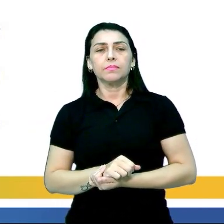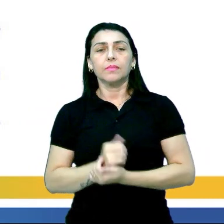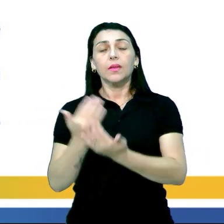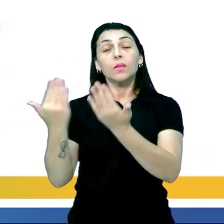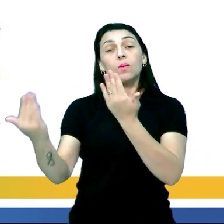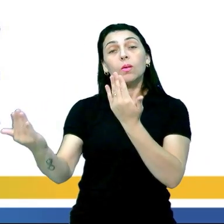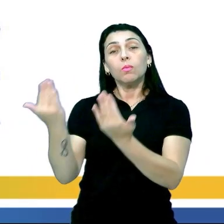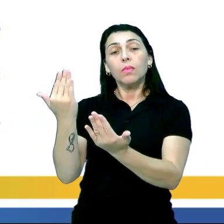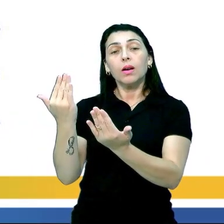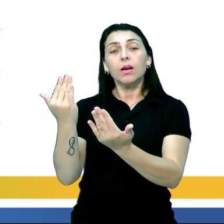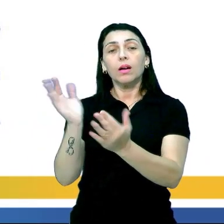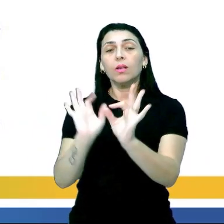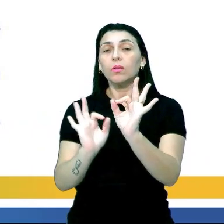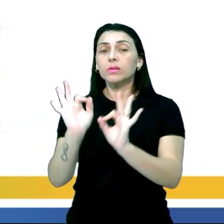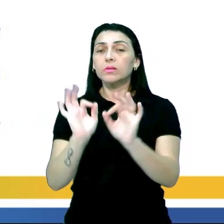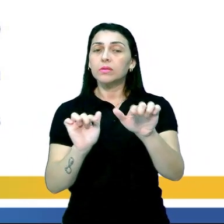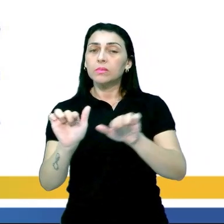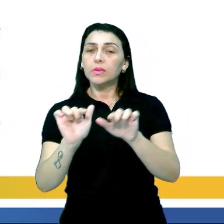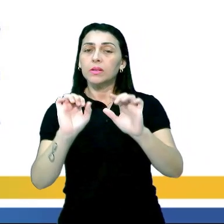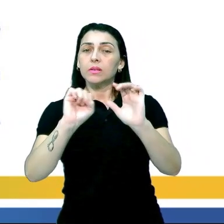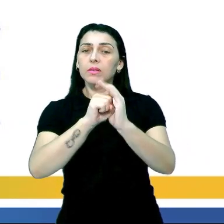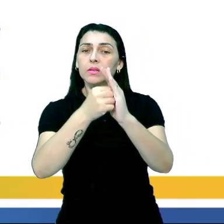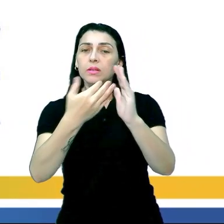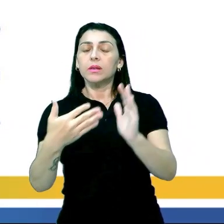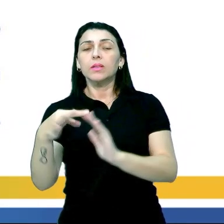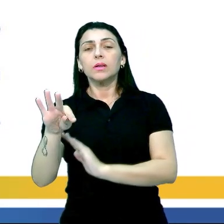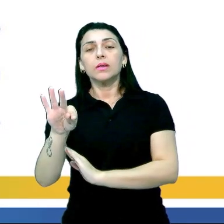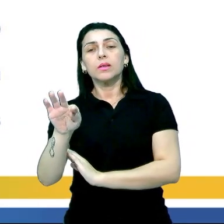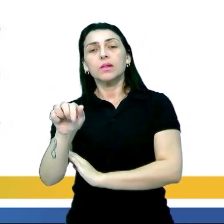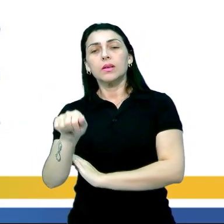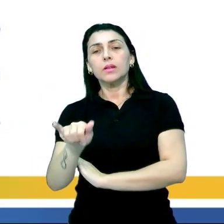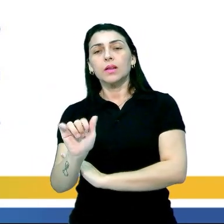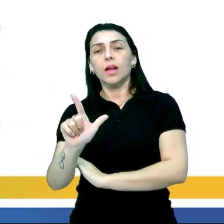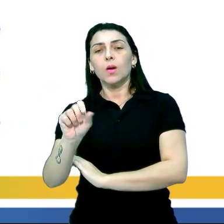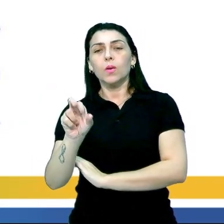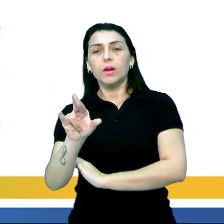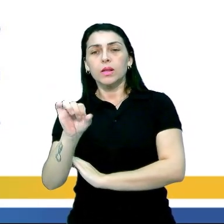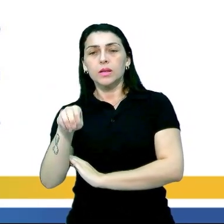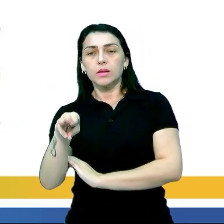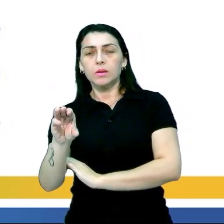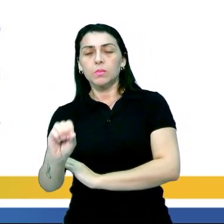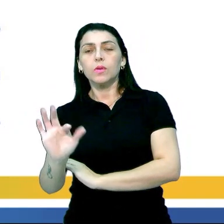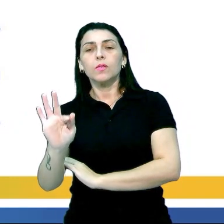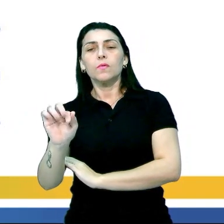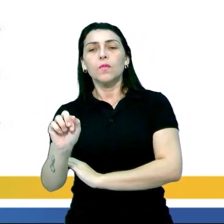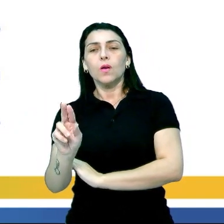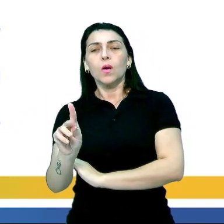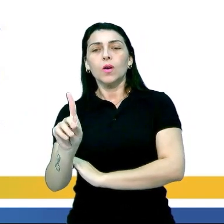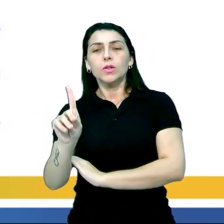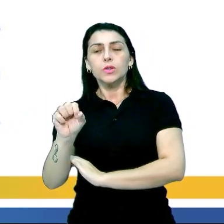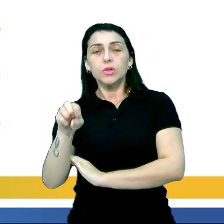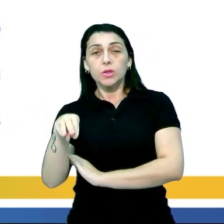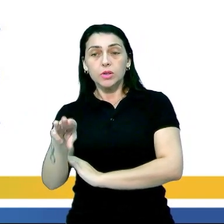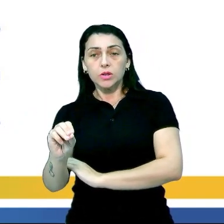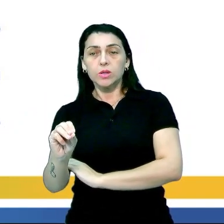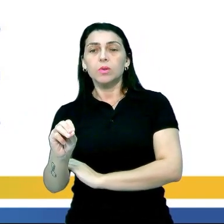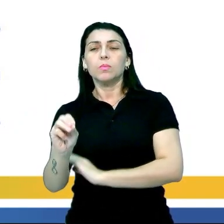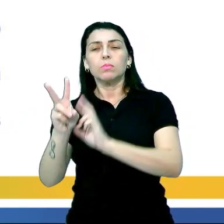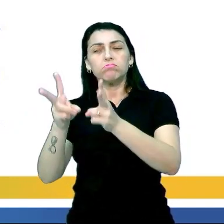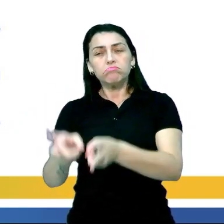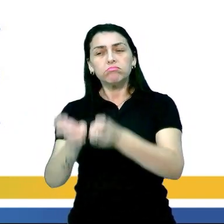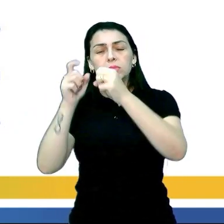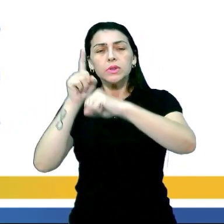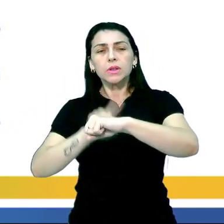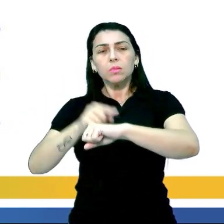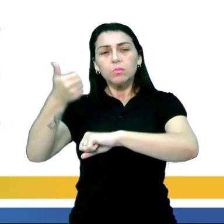Comparada a organização do trabalho, característica do taylorismo e do fordismo, a concepção de